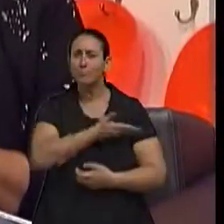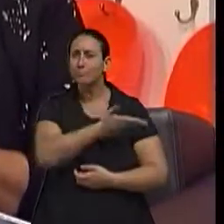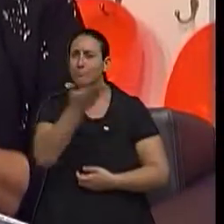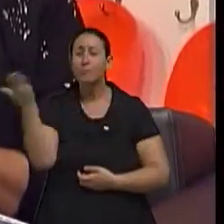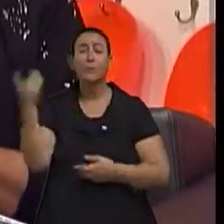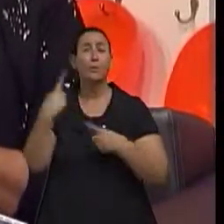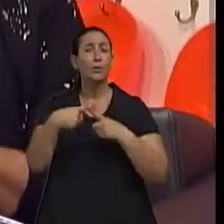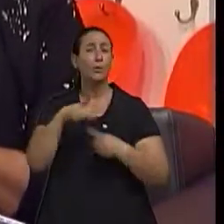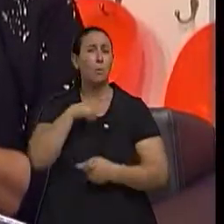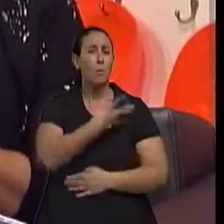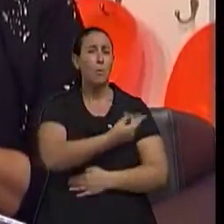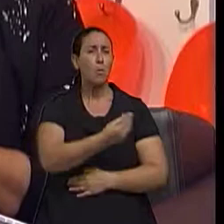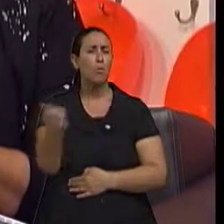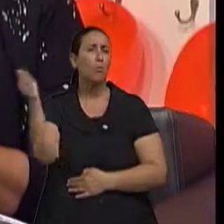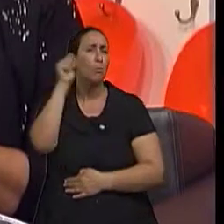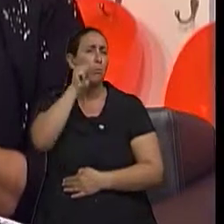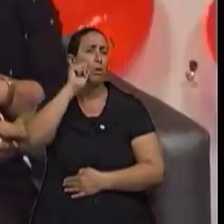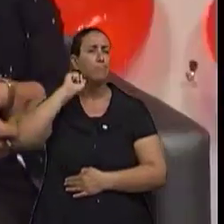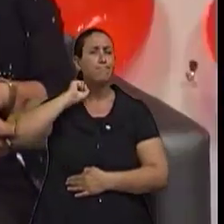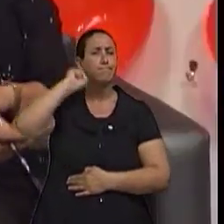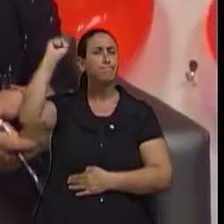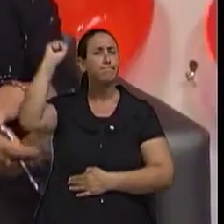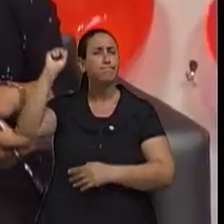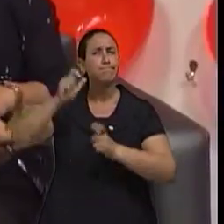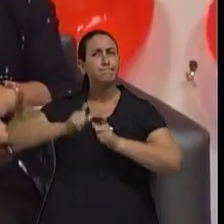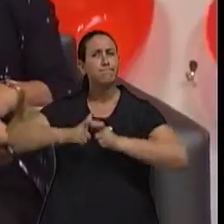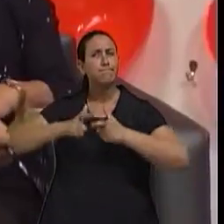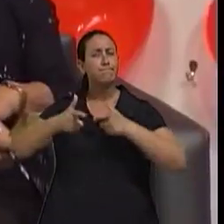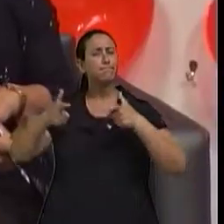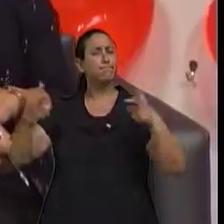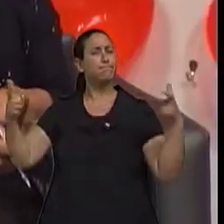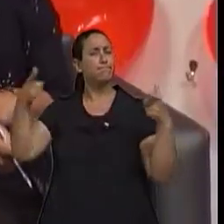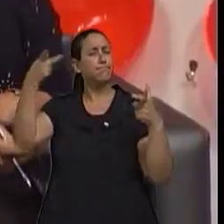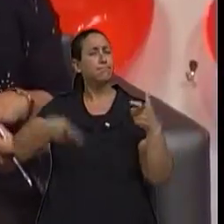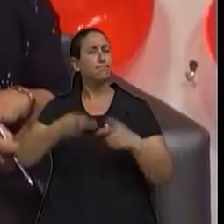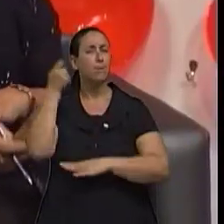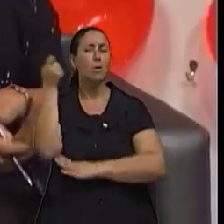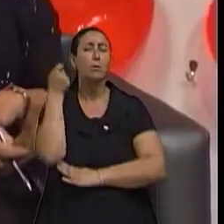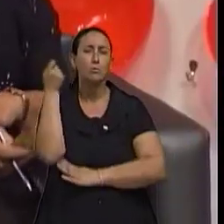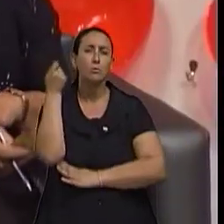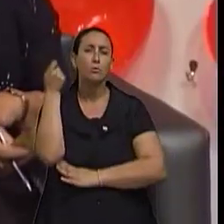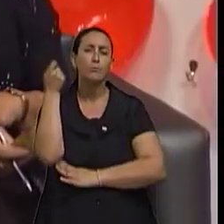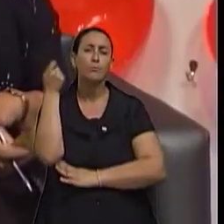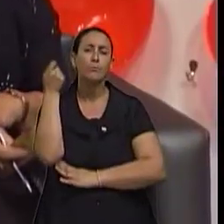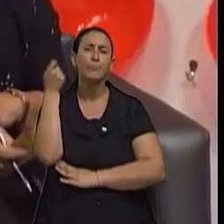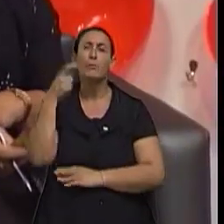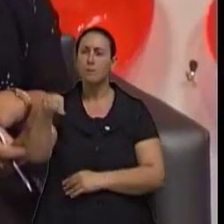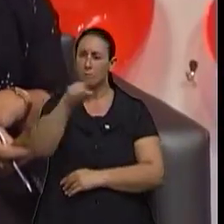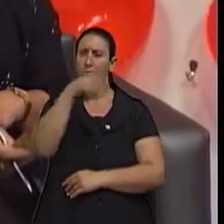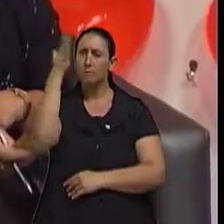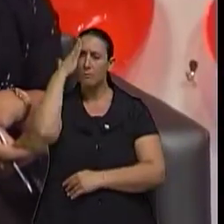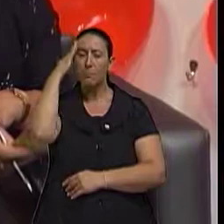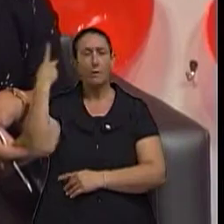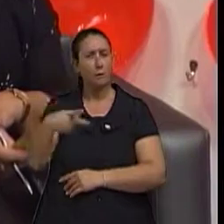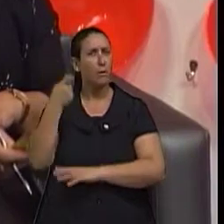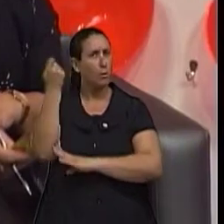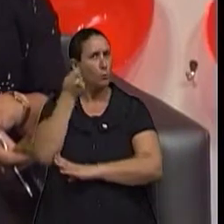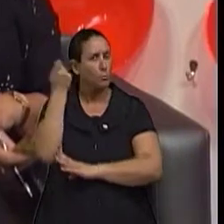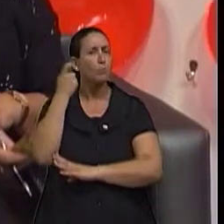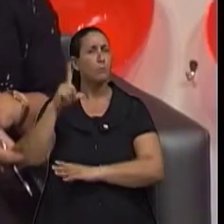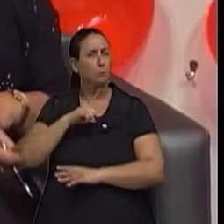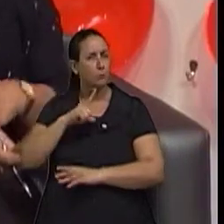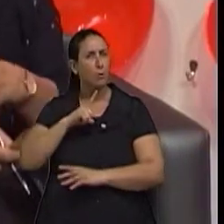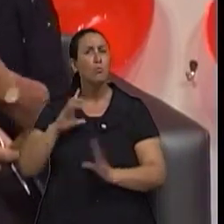de suicídio são bastante altas. O Rio Grande do Sul é o estado com o maior número de casos de suicídio no